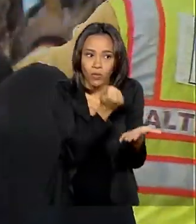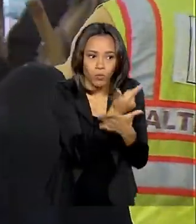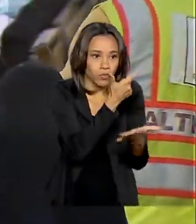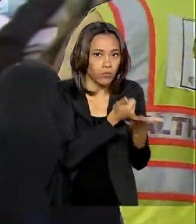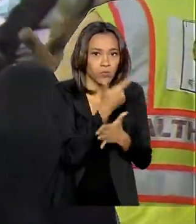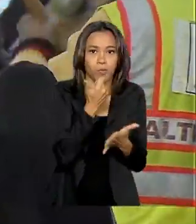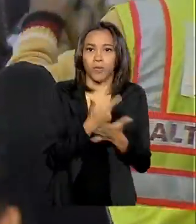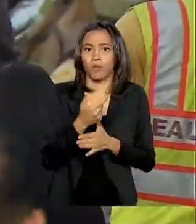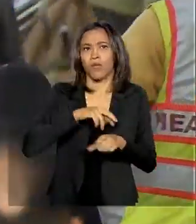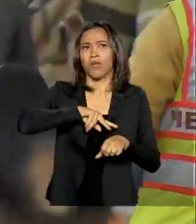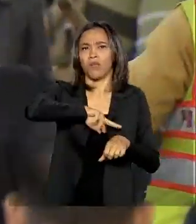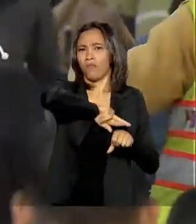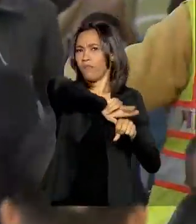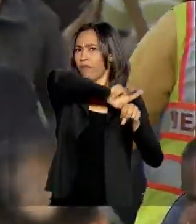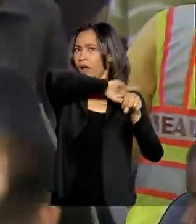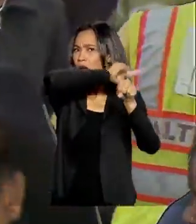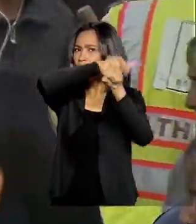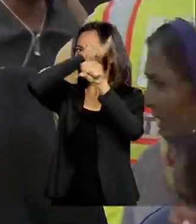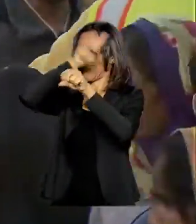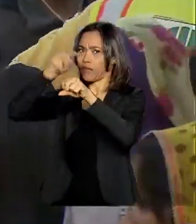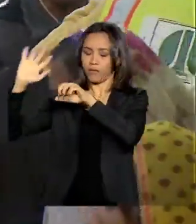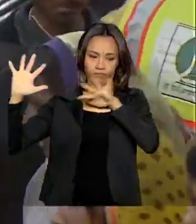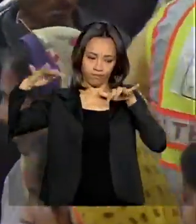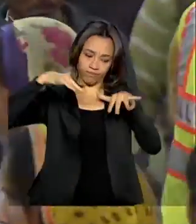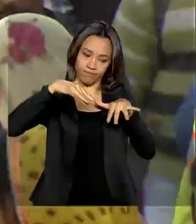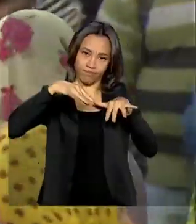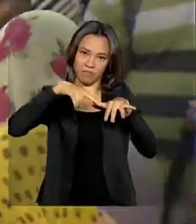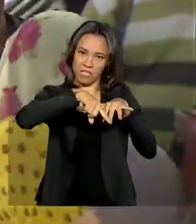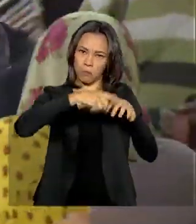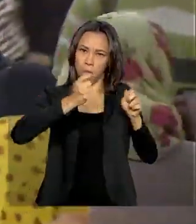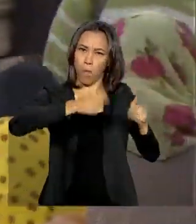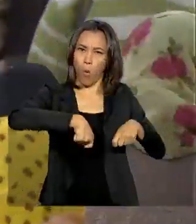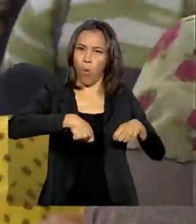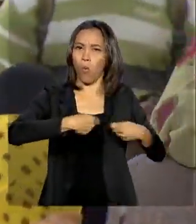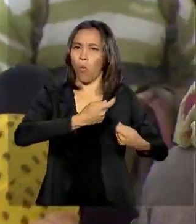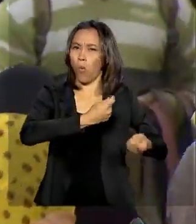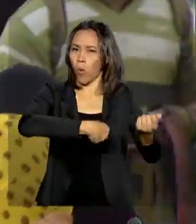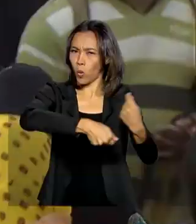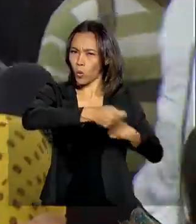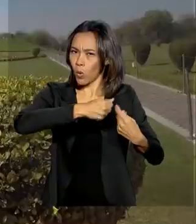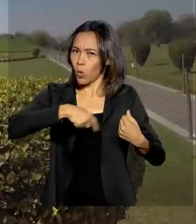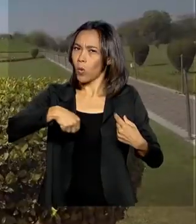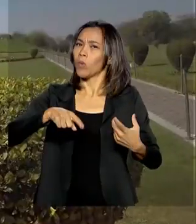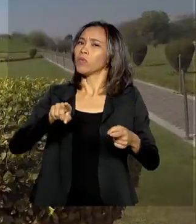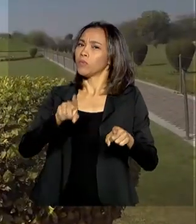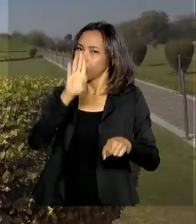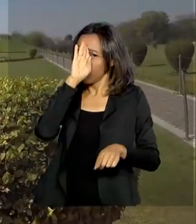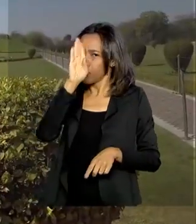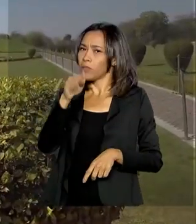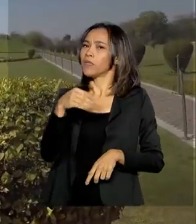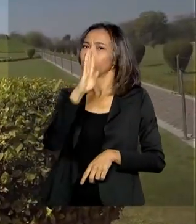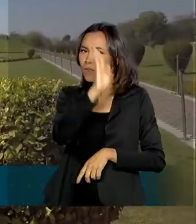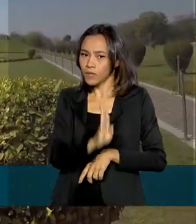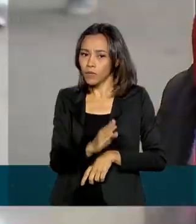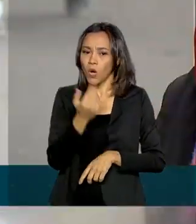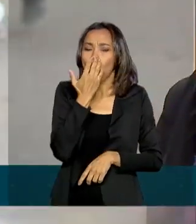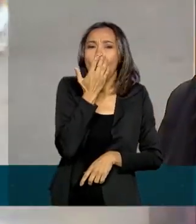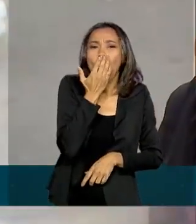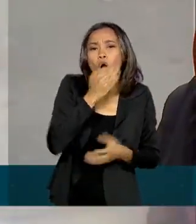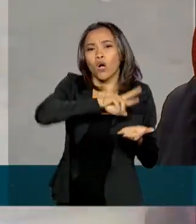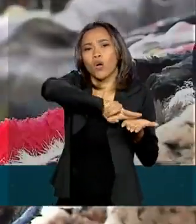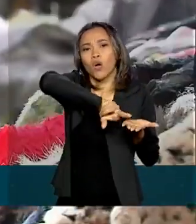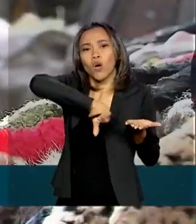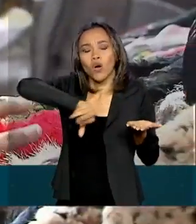muitos países estão de olho nesse potencial econômico, inclusive o Brasil. Uma variedade de cores que